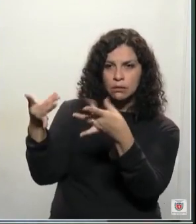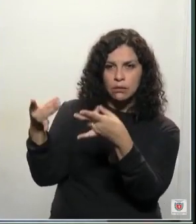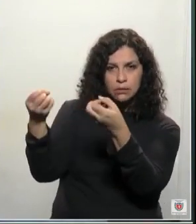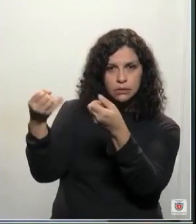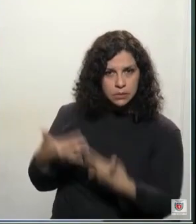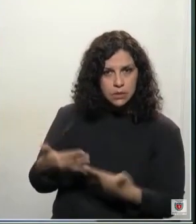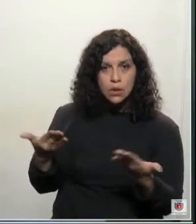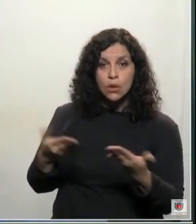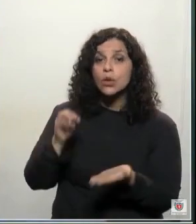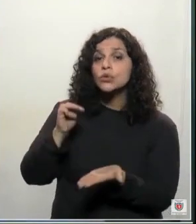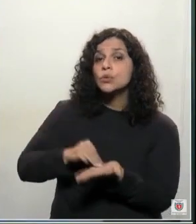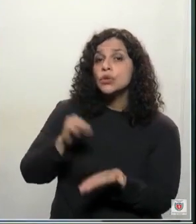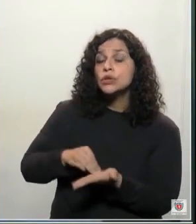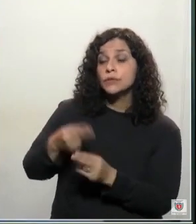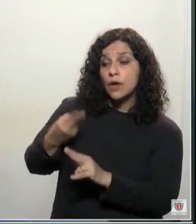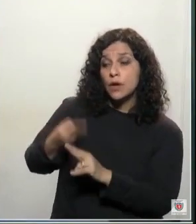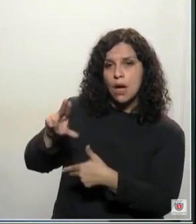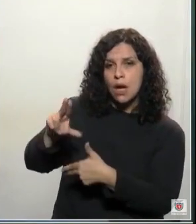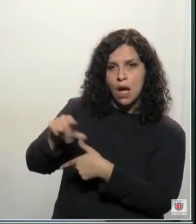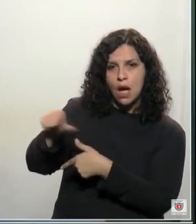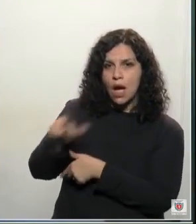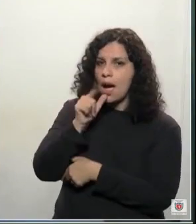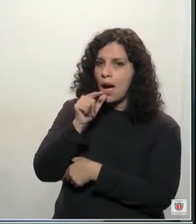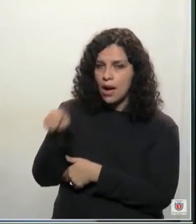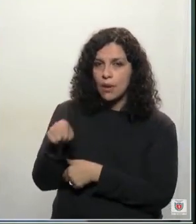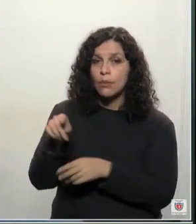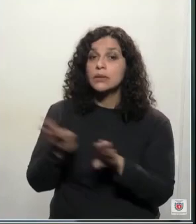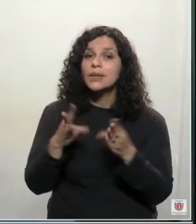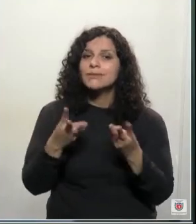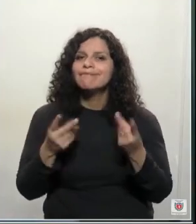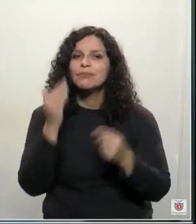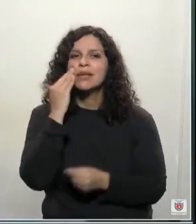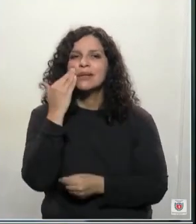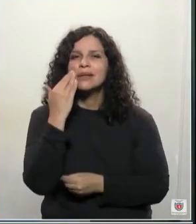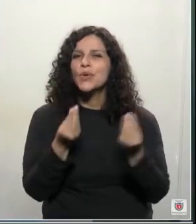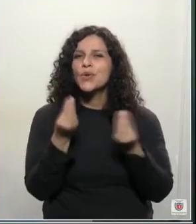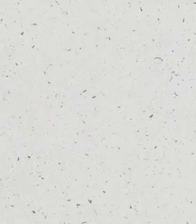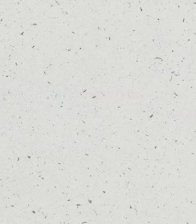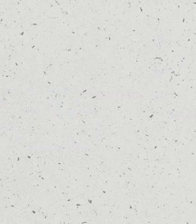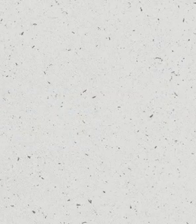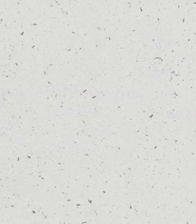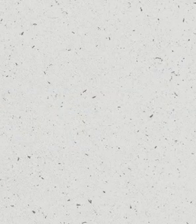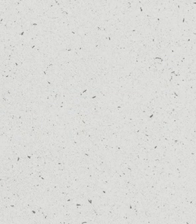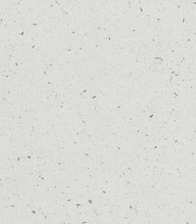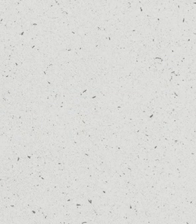esses motivos, essas motivações e que também tenha sensibilidade para entender o outro lado.